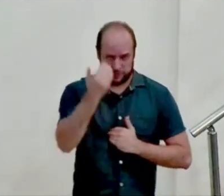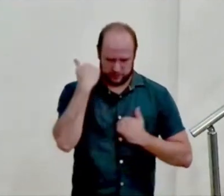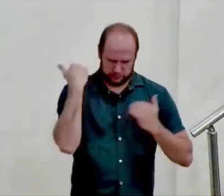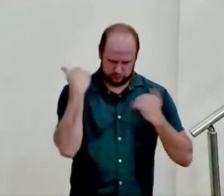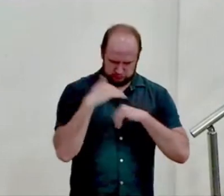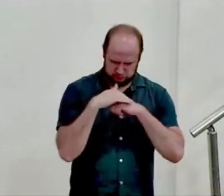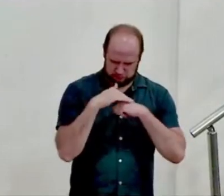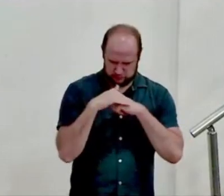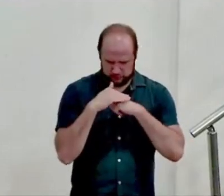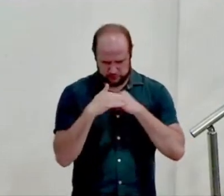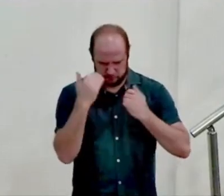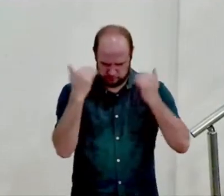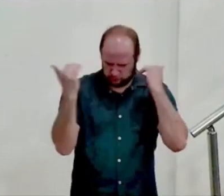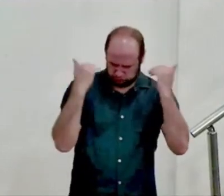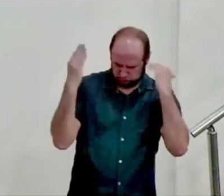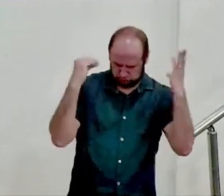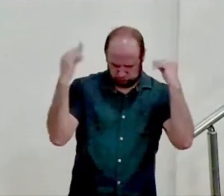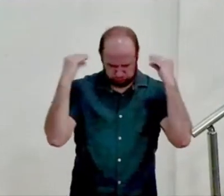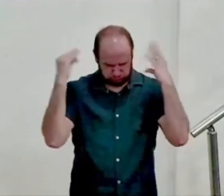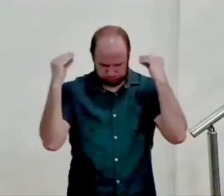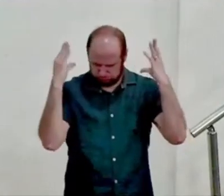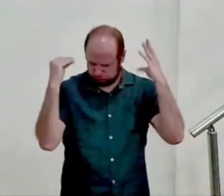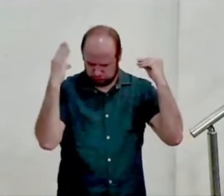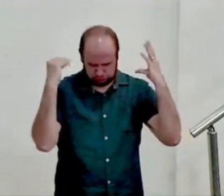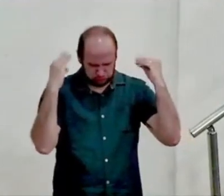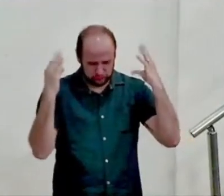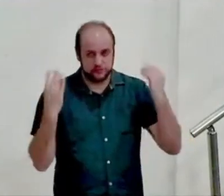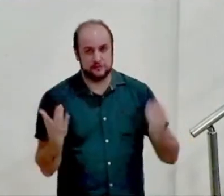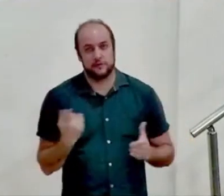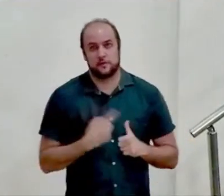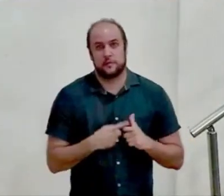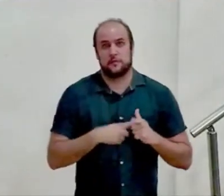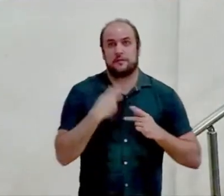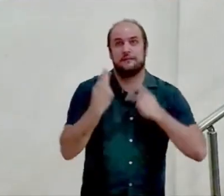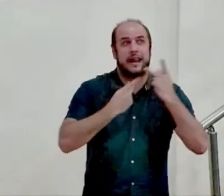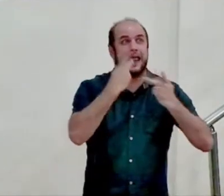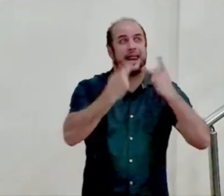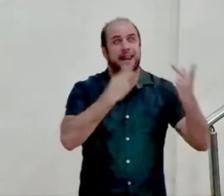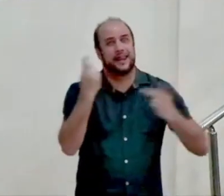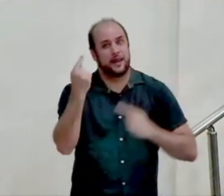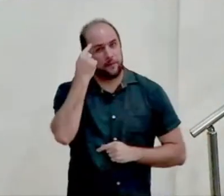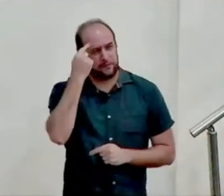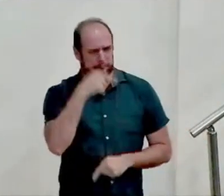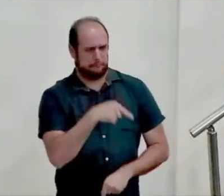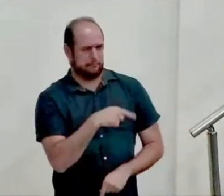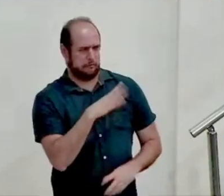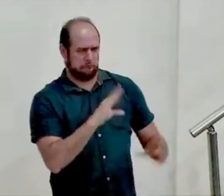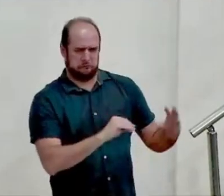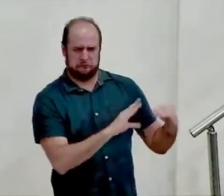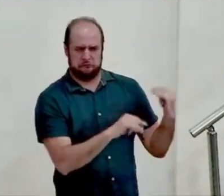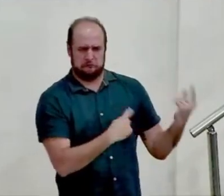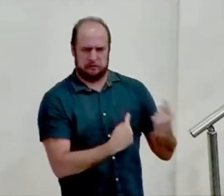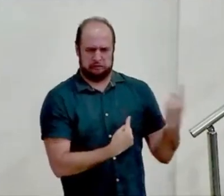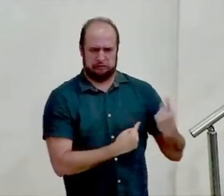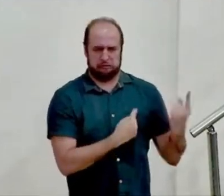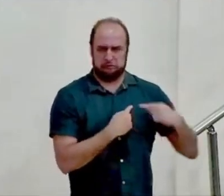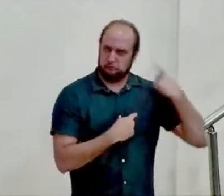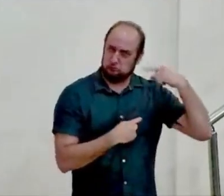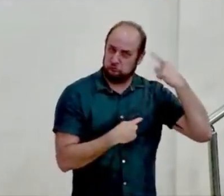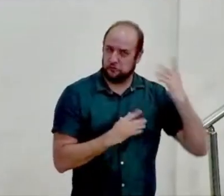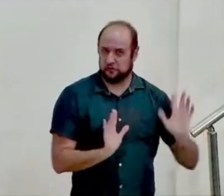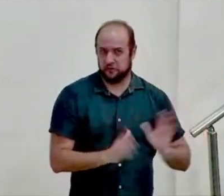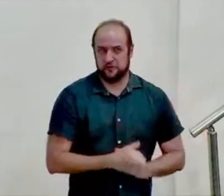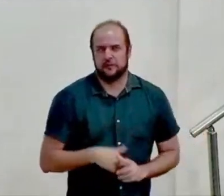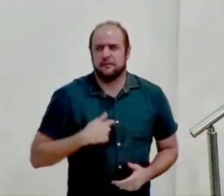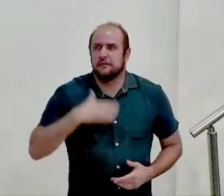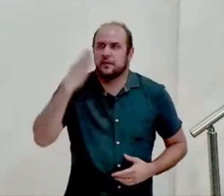conversa com a gente mesmo o tempo todo o problema é se você começa a falar em voz alta e vão achar que você é meio maluco se você fica ah então vou fazer